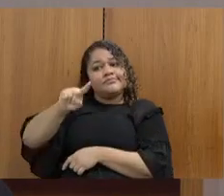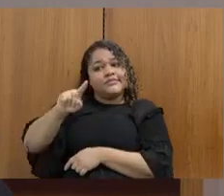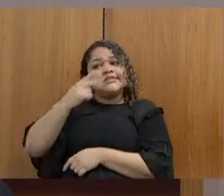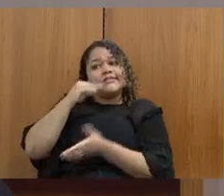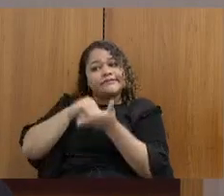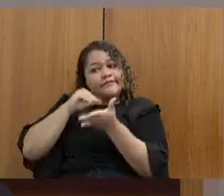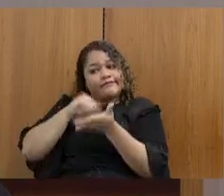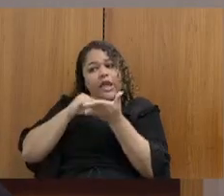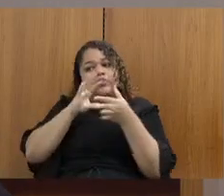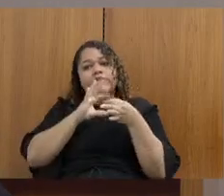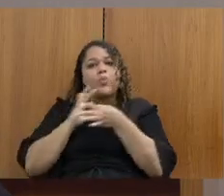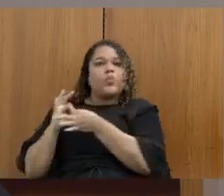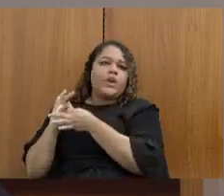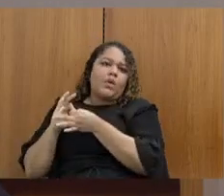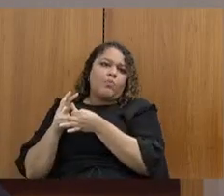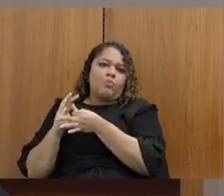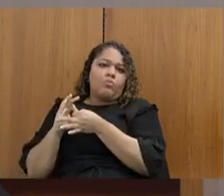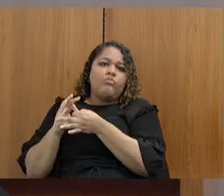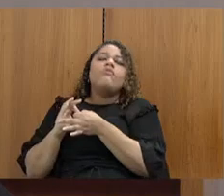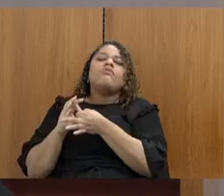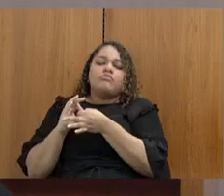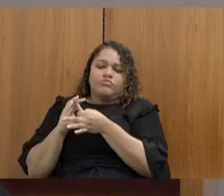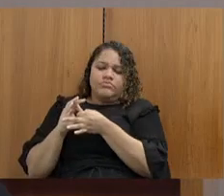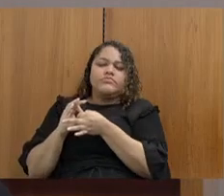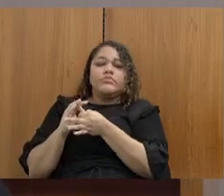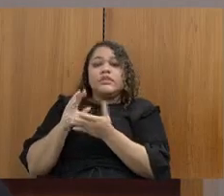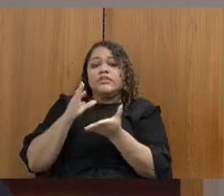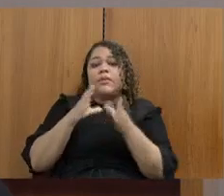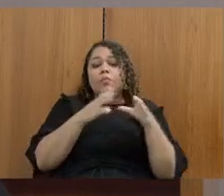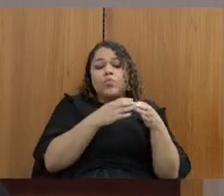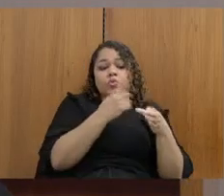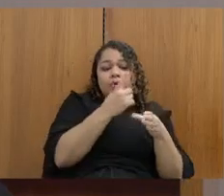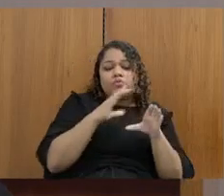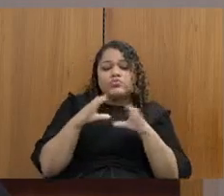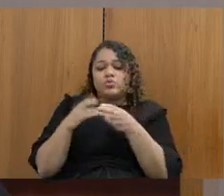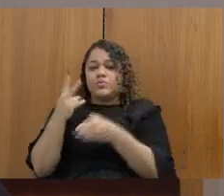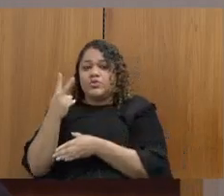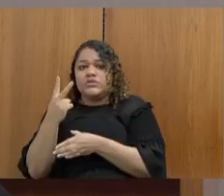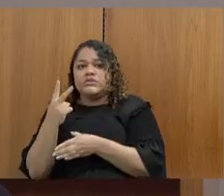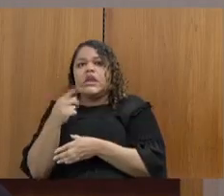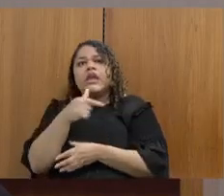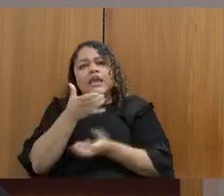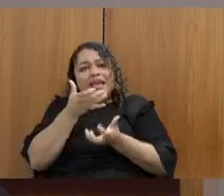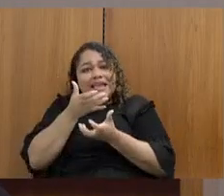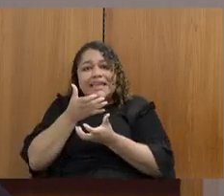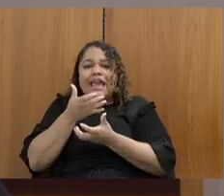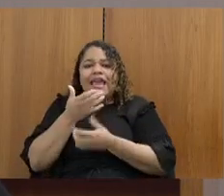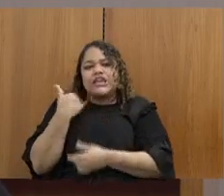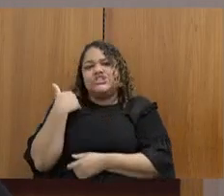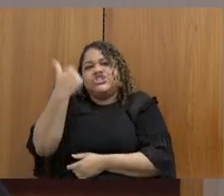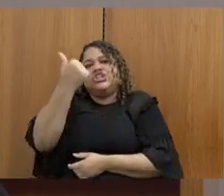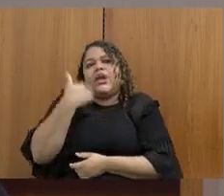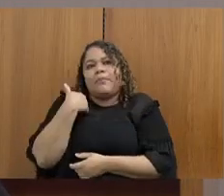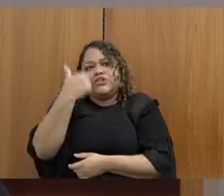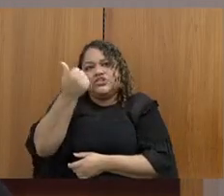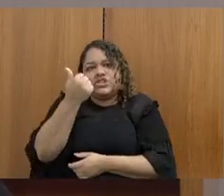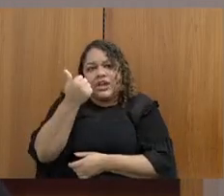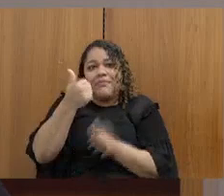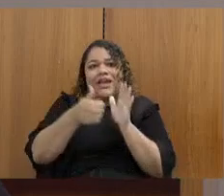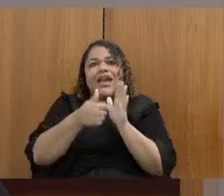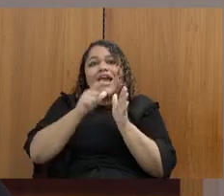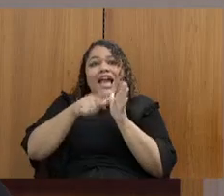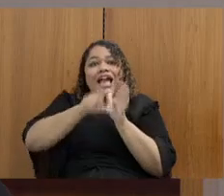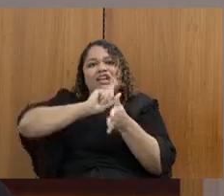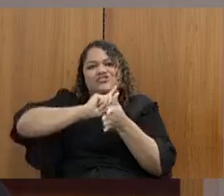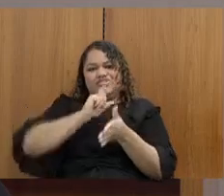a gente tem as pessoas que estão fazendo a turma 1 e a turma 2 que querem ser chamadas de forma antecipada.